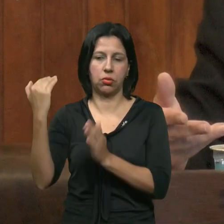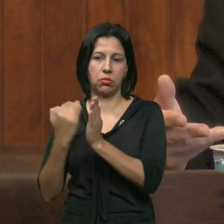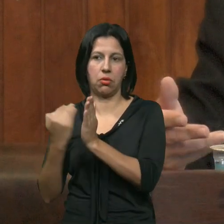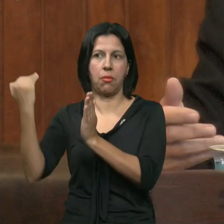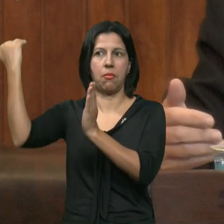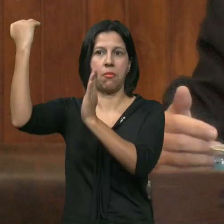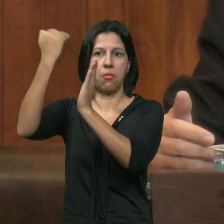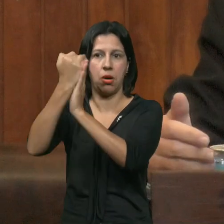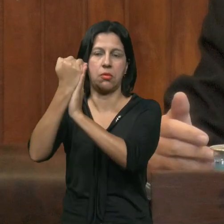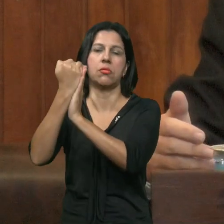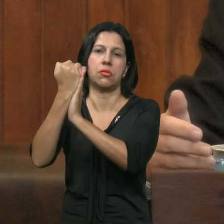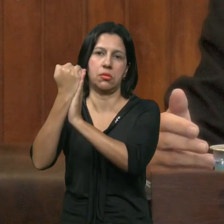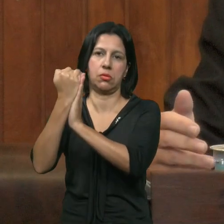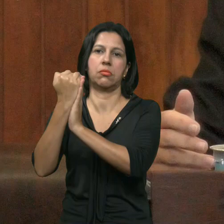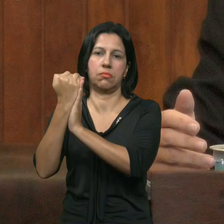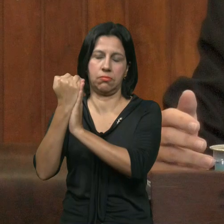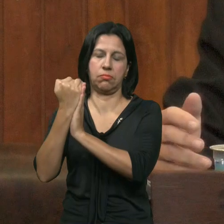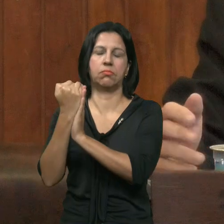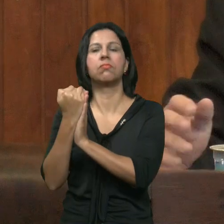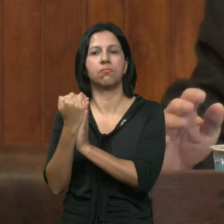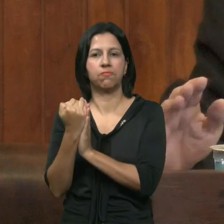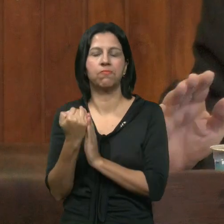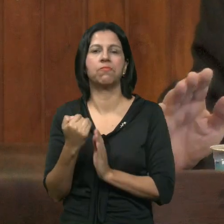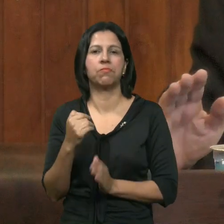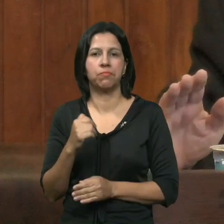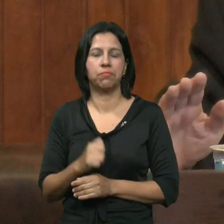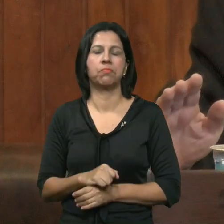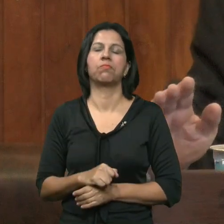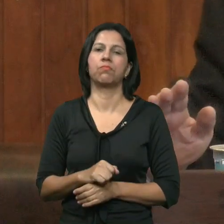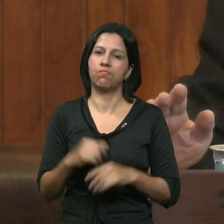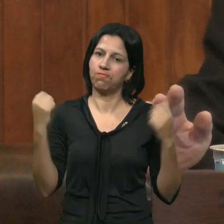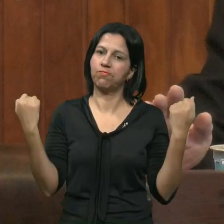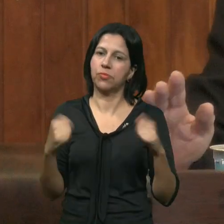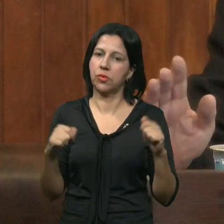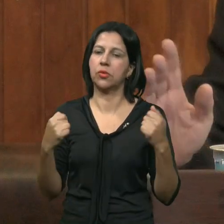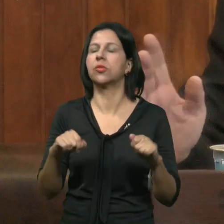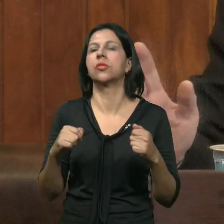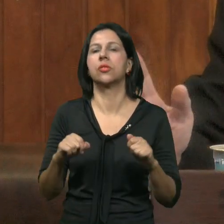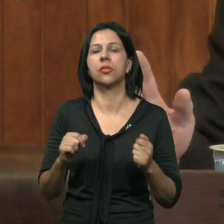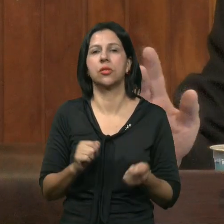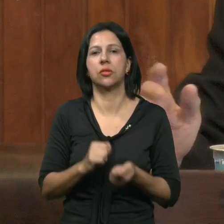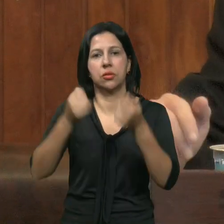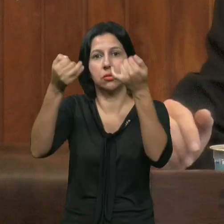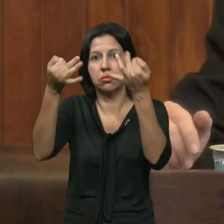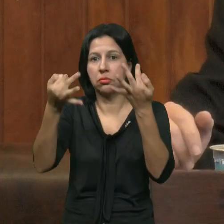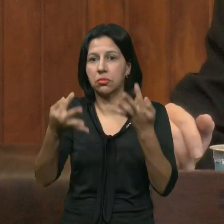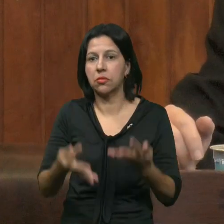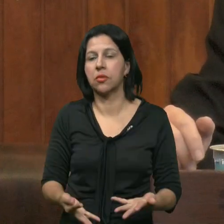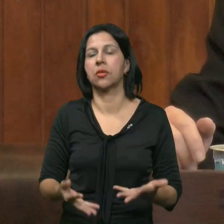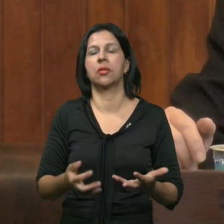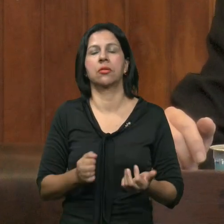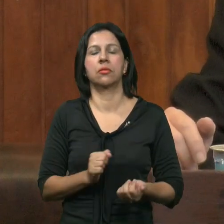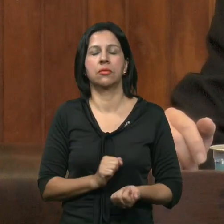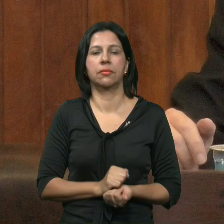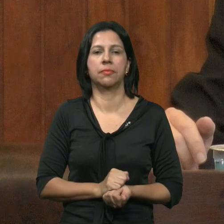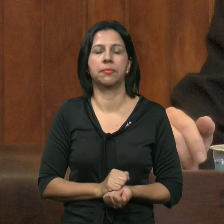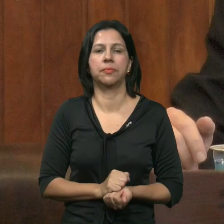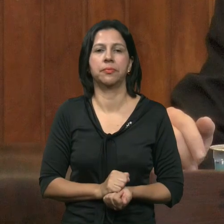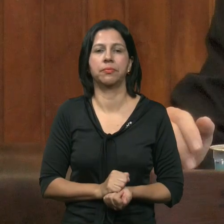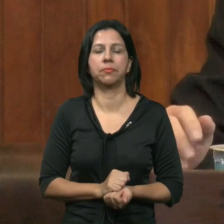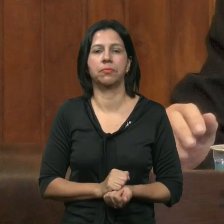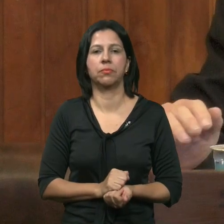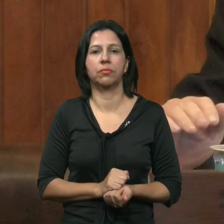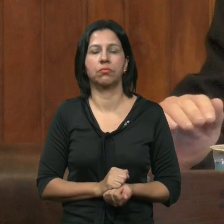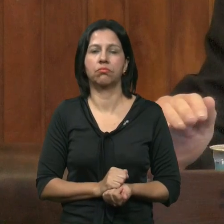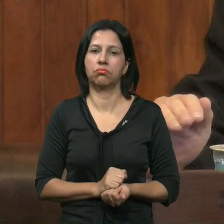Dos técnicos De enfermagem Então é preciso Explicar Caro presidente De